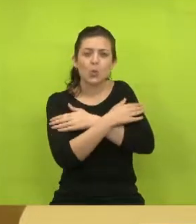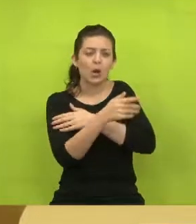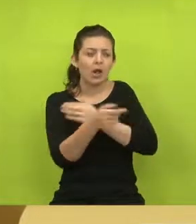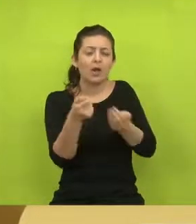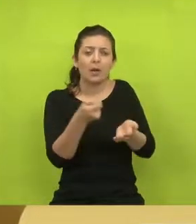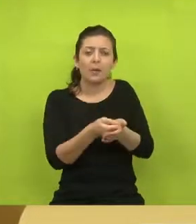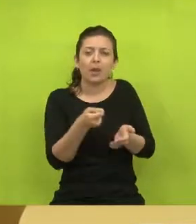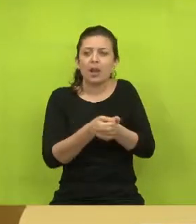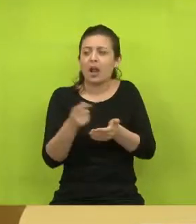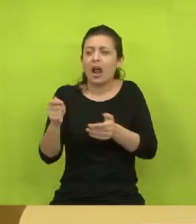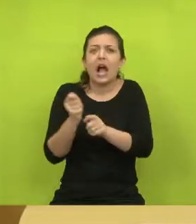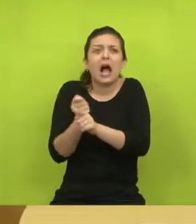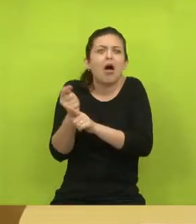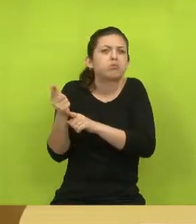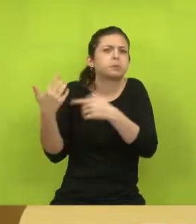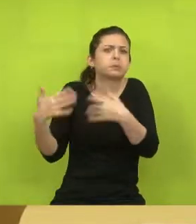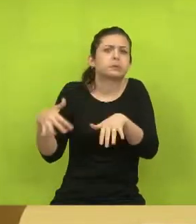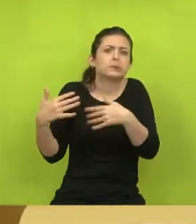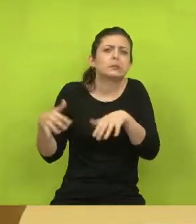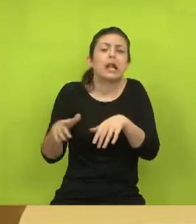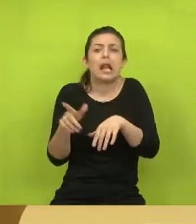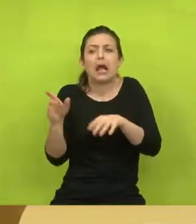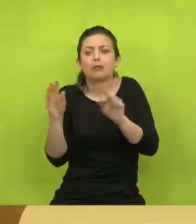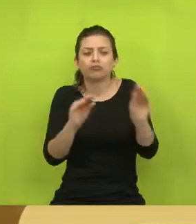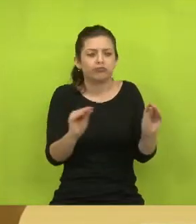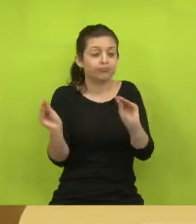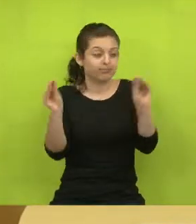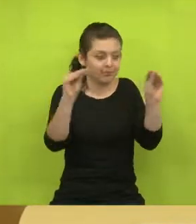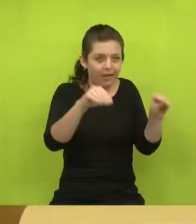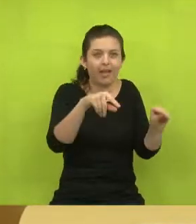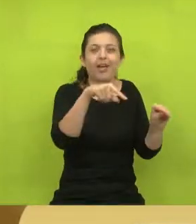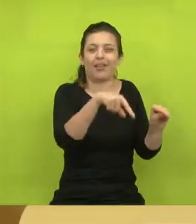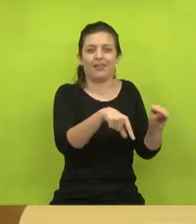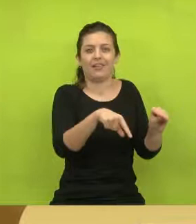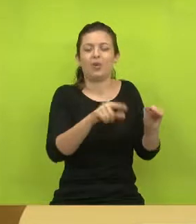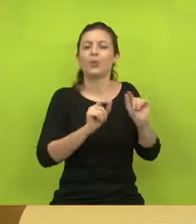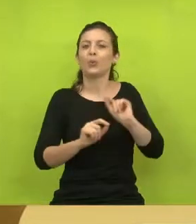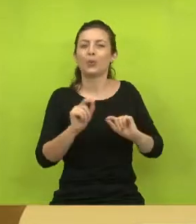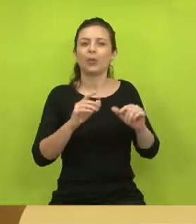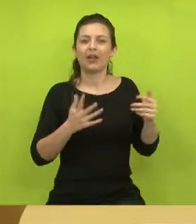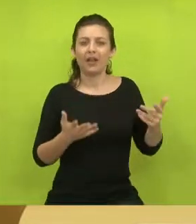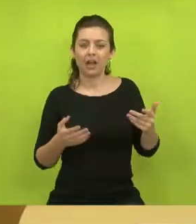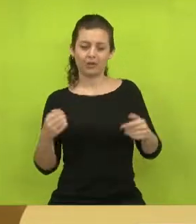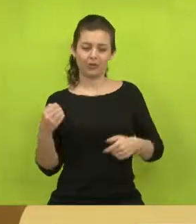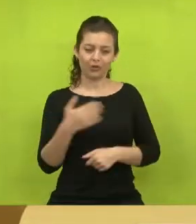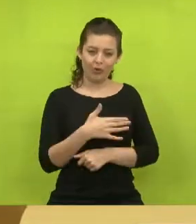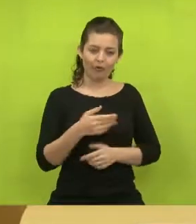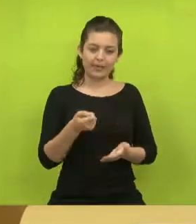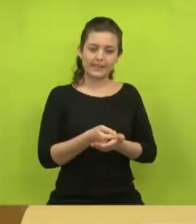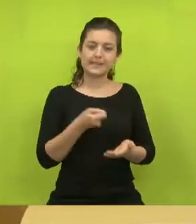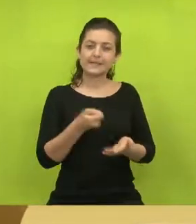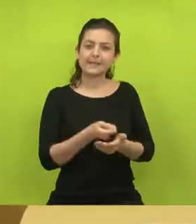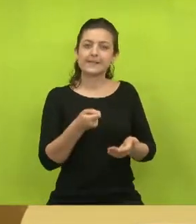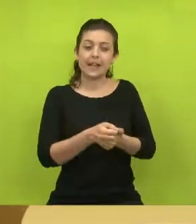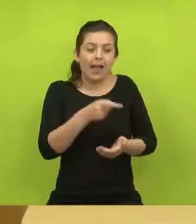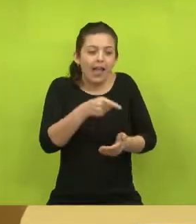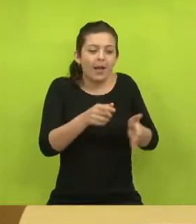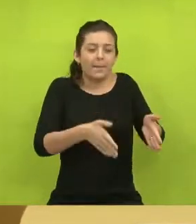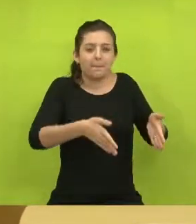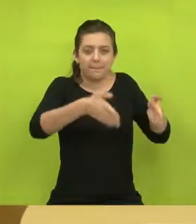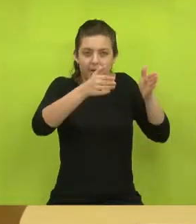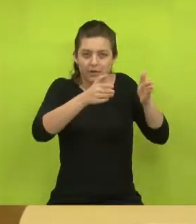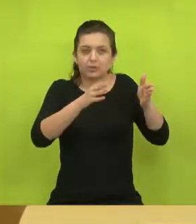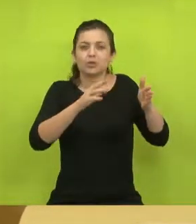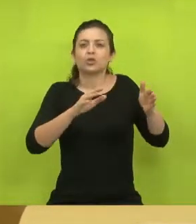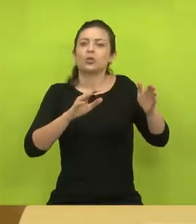paga uma fortuna de aluguel. Poderia ser remanejado para ali. Então fica o quê? Fica novamente a cobrança para que esse prédio